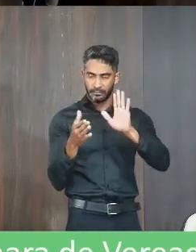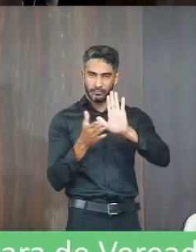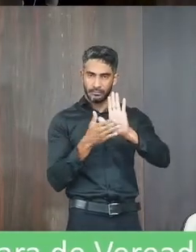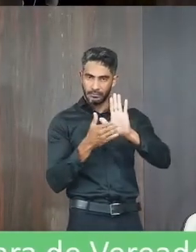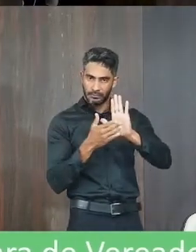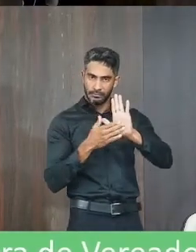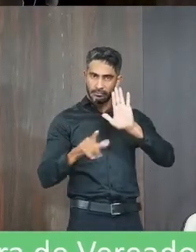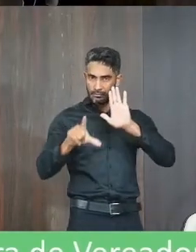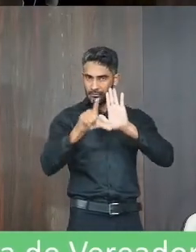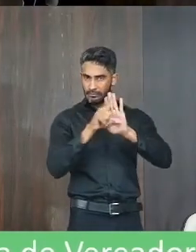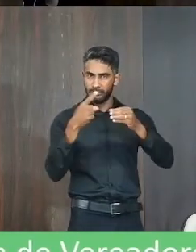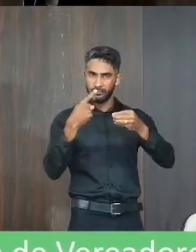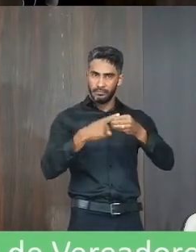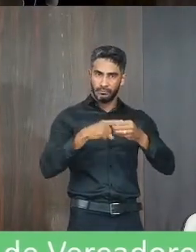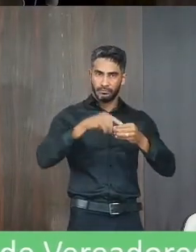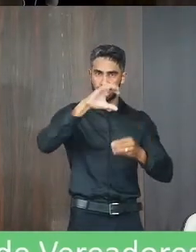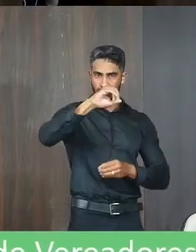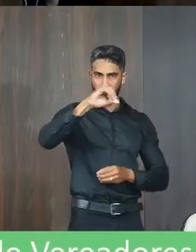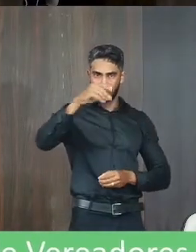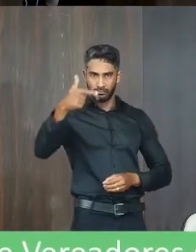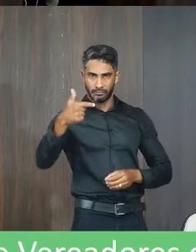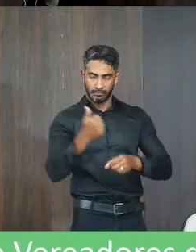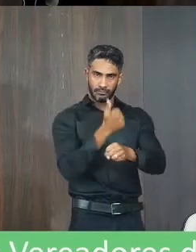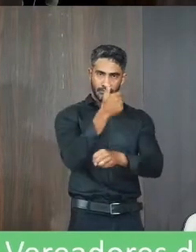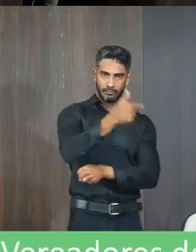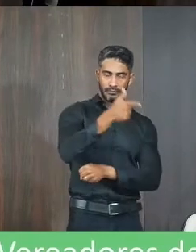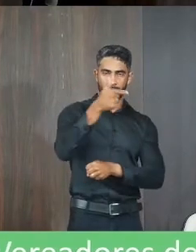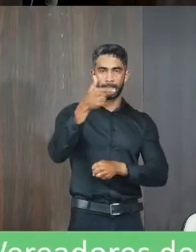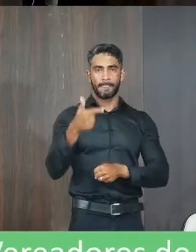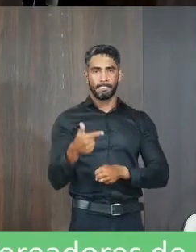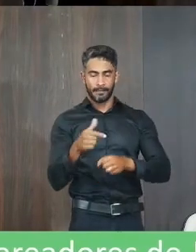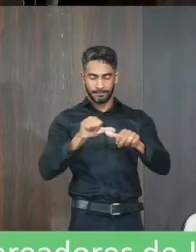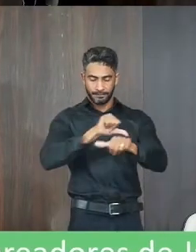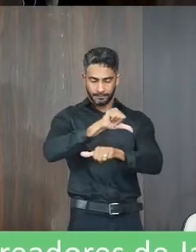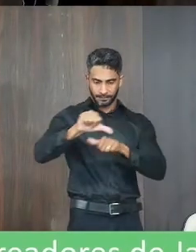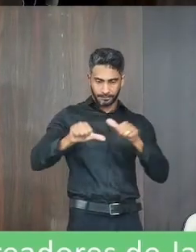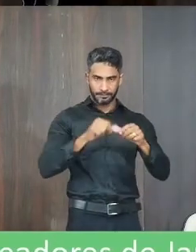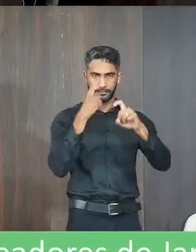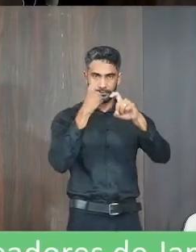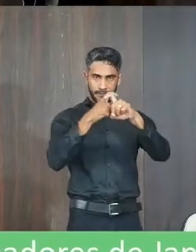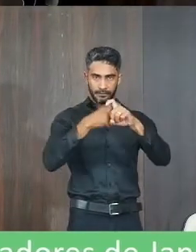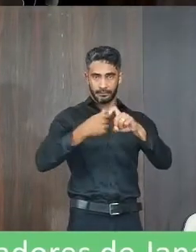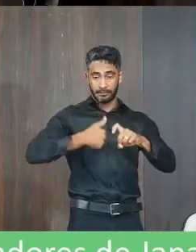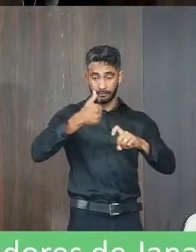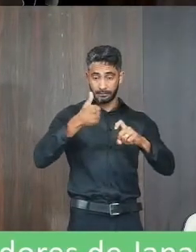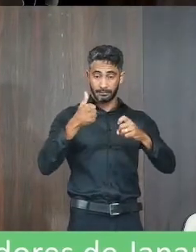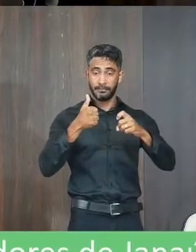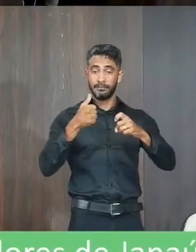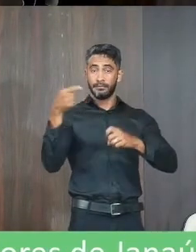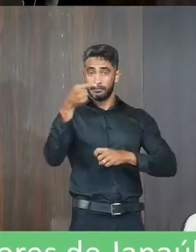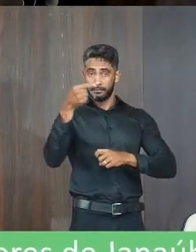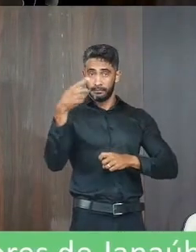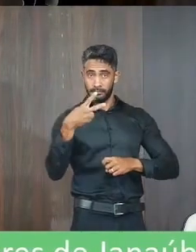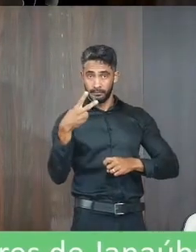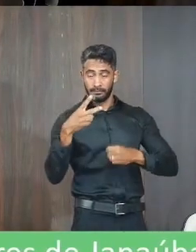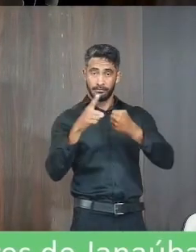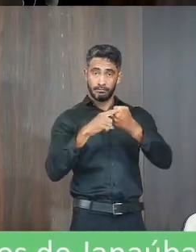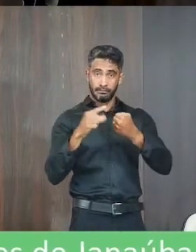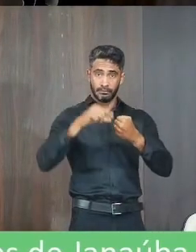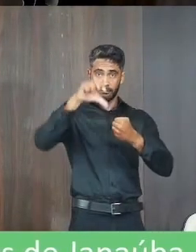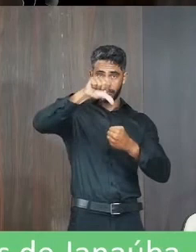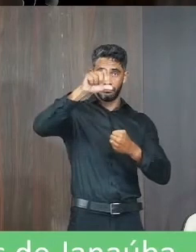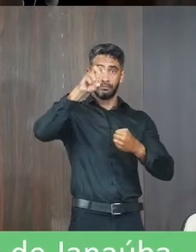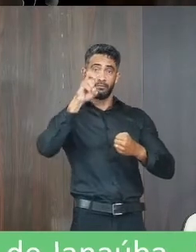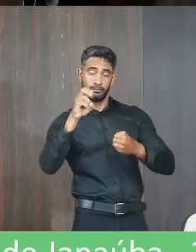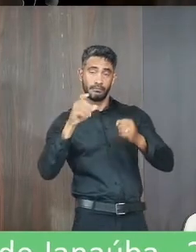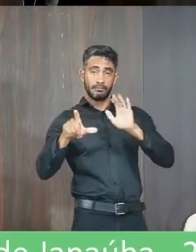emenda à Lei Orgânica Municipal 002-2022, altera o inciso 1º do parágrafo 2º do artigo 95 da Lei